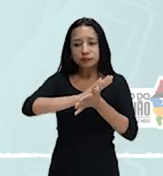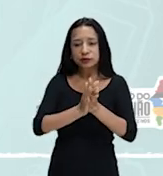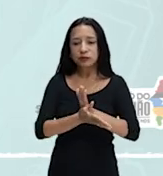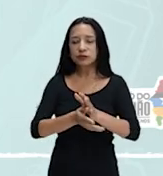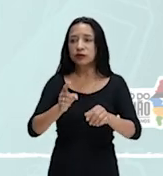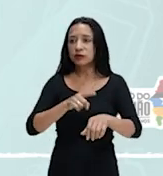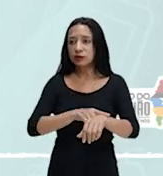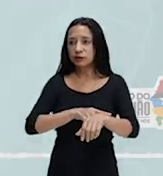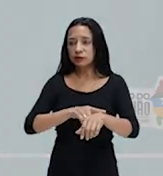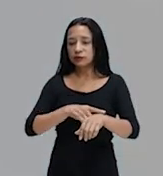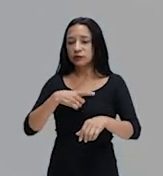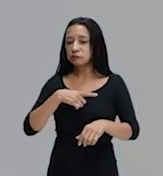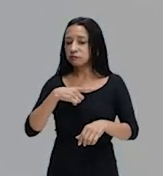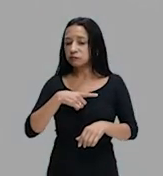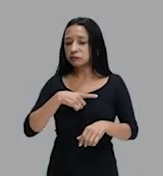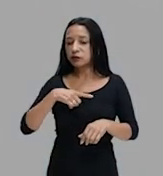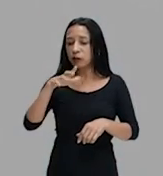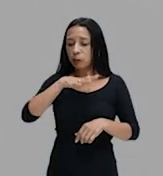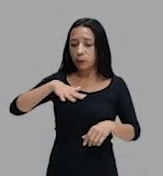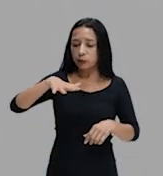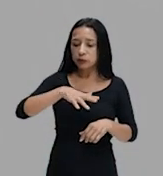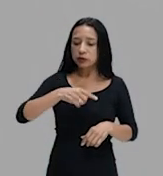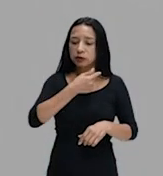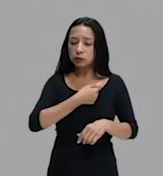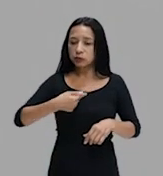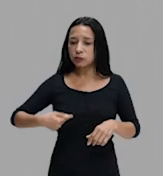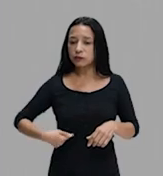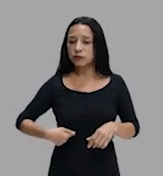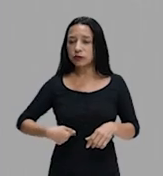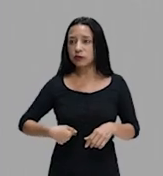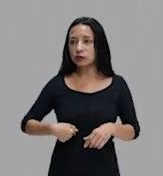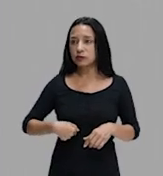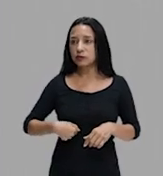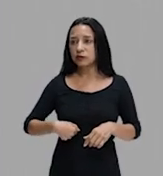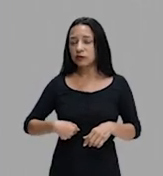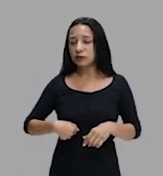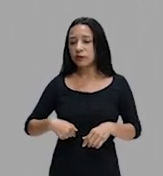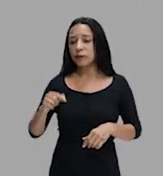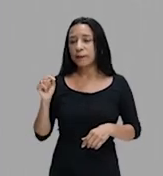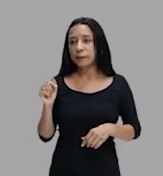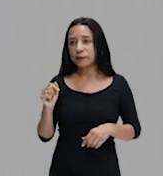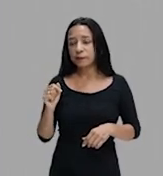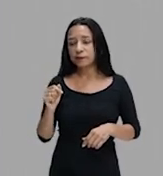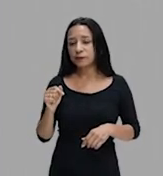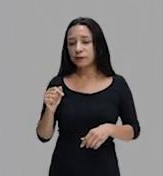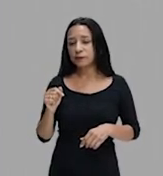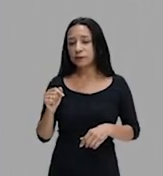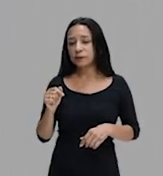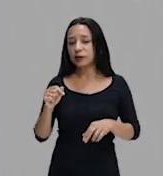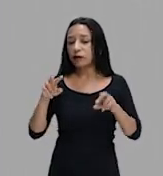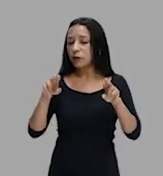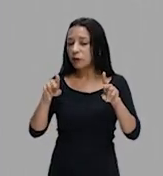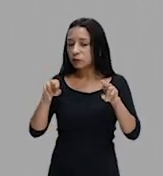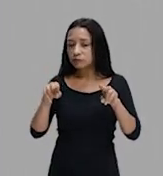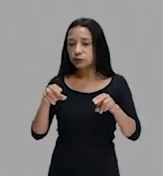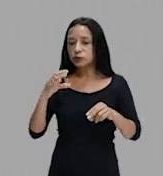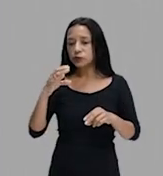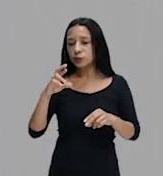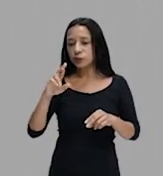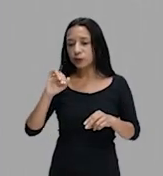em repartições públicas, somente em repartições públicas, seria considerado basicamente como crime de discriminação.